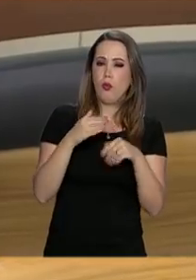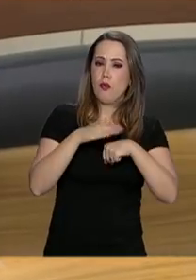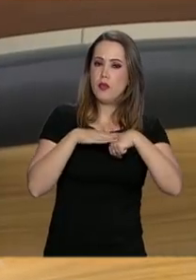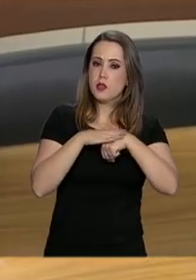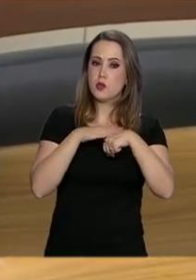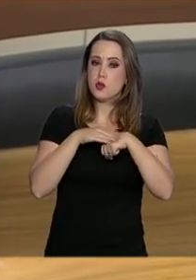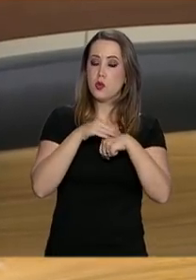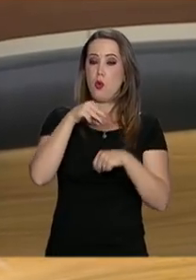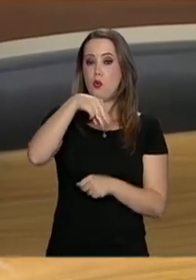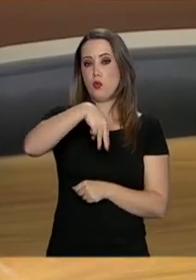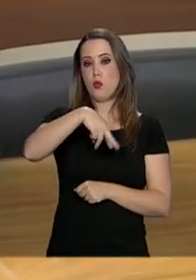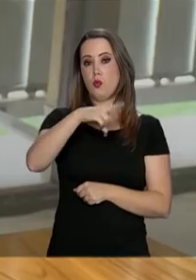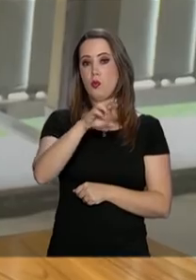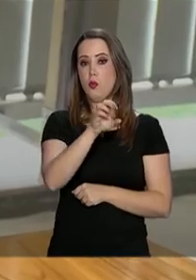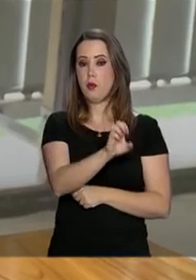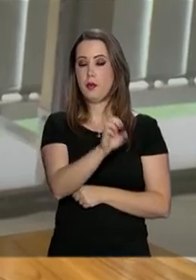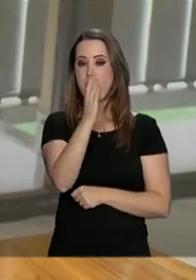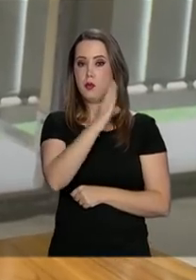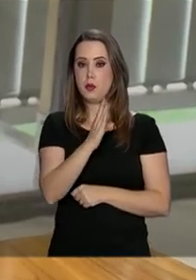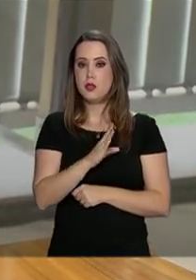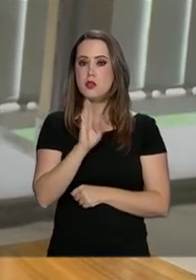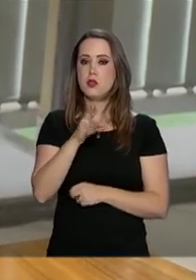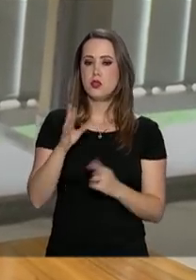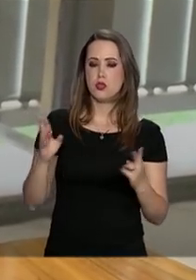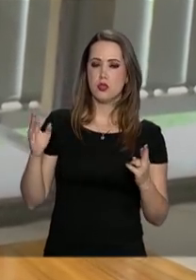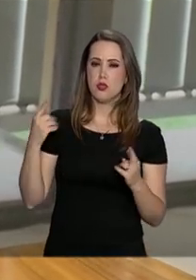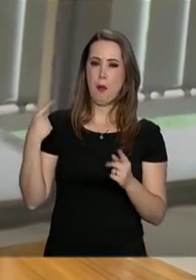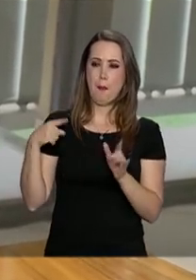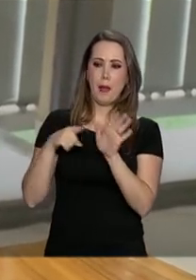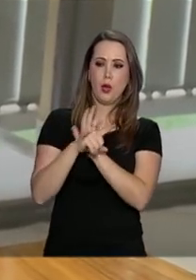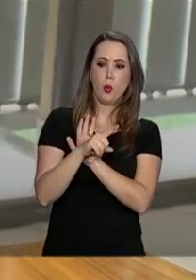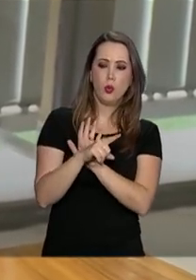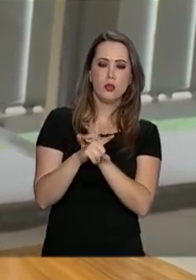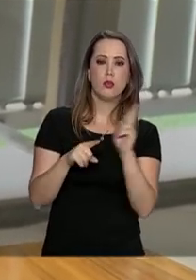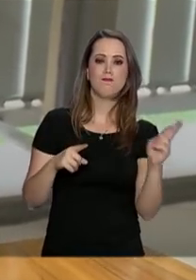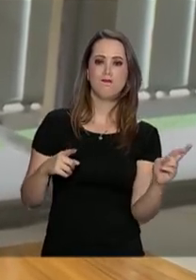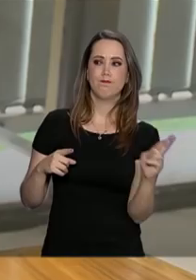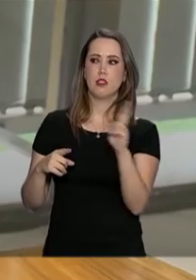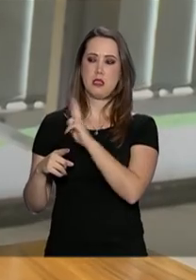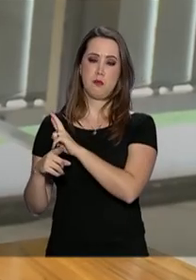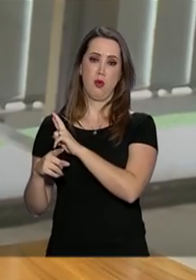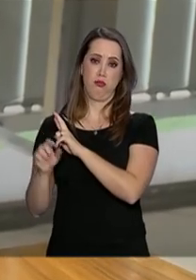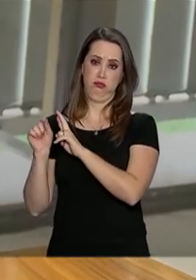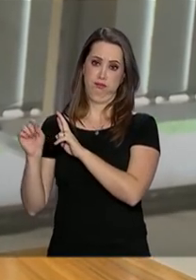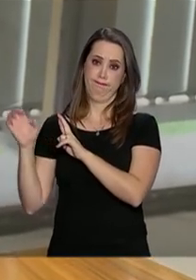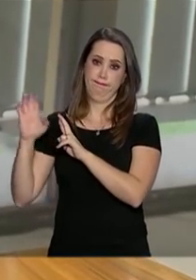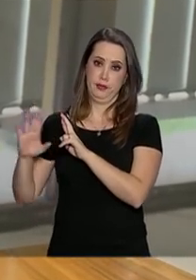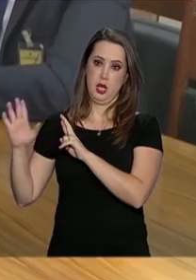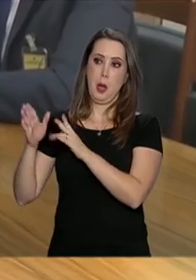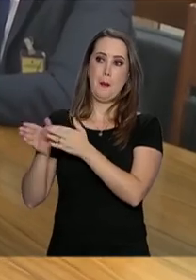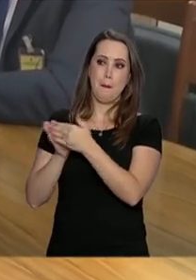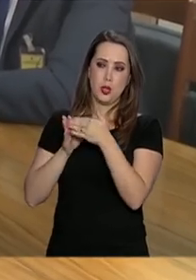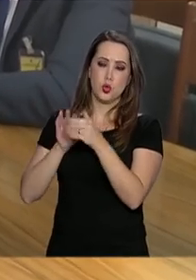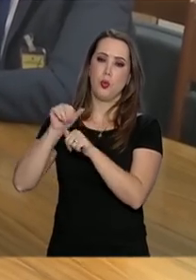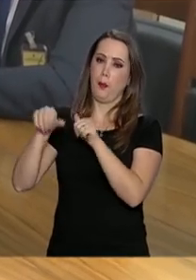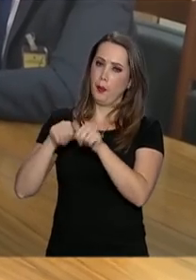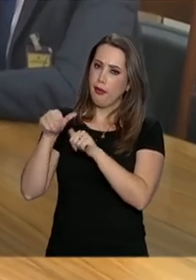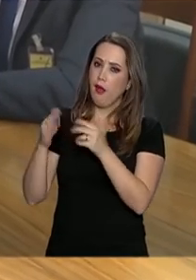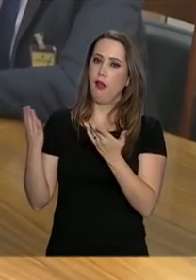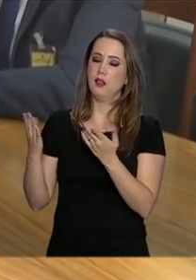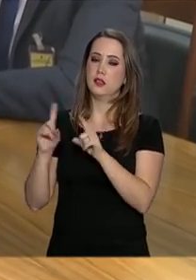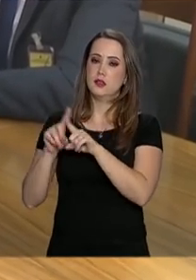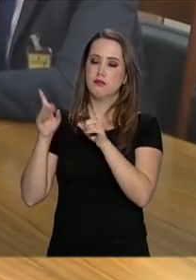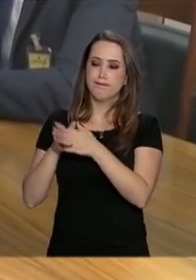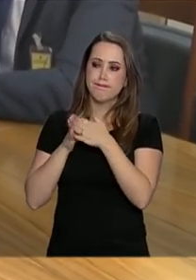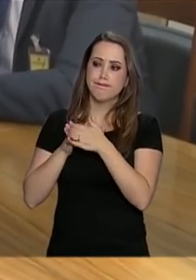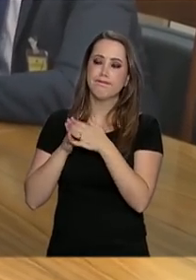Relações Exteriores no Brasil, que já respondeu aos questionamentos solicitando alterações e fazendo reivindicações